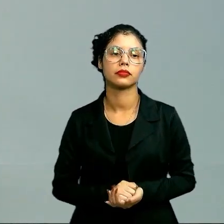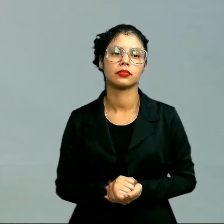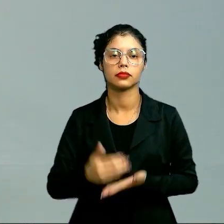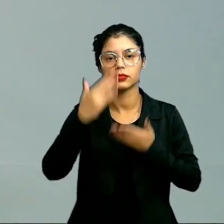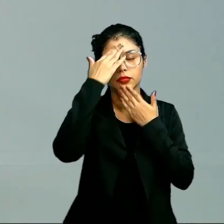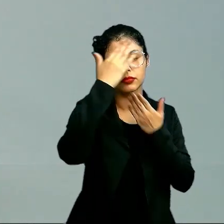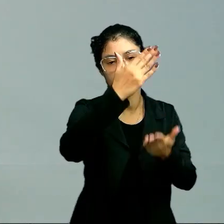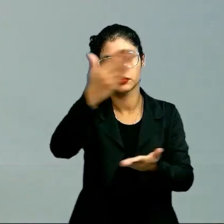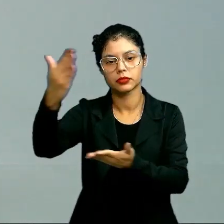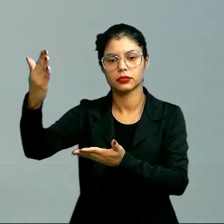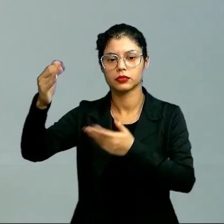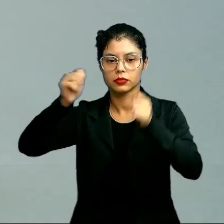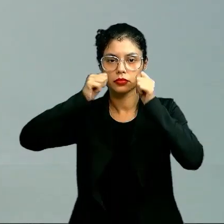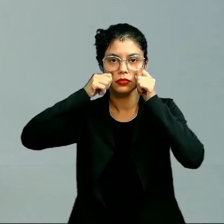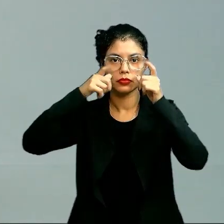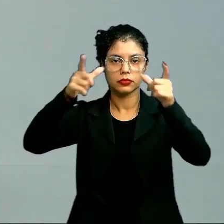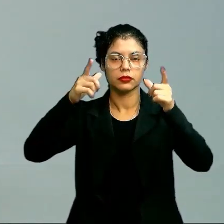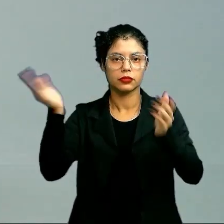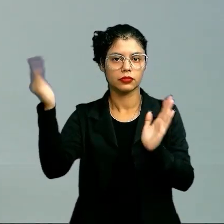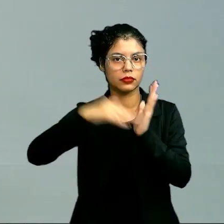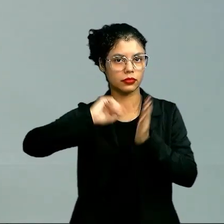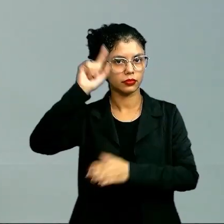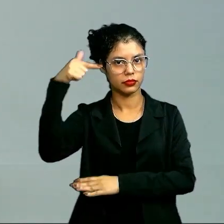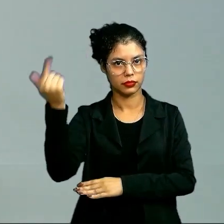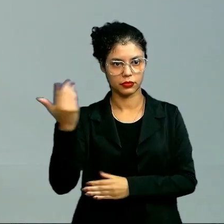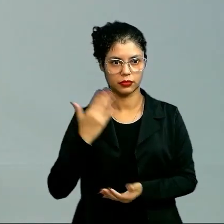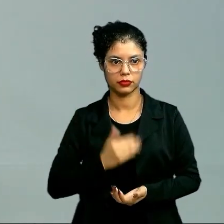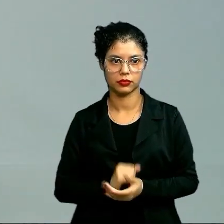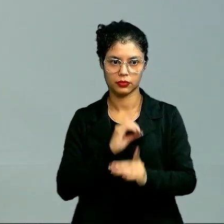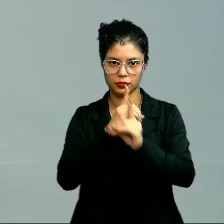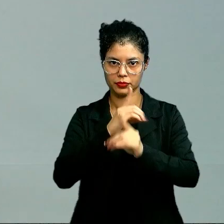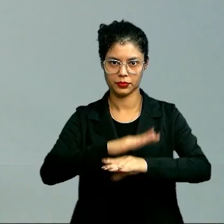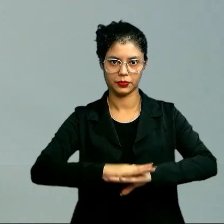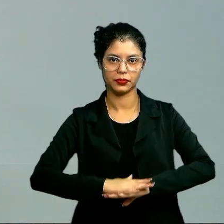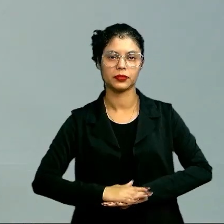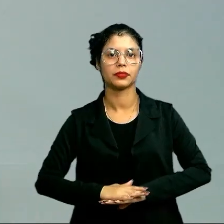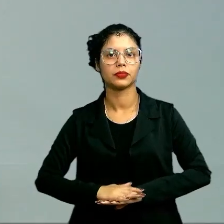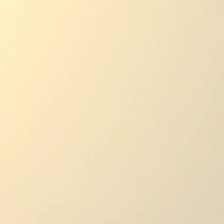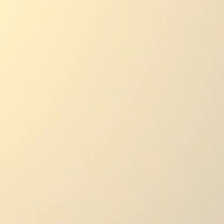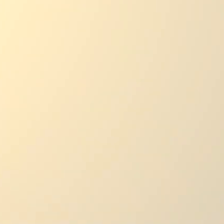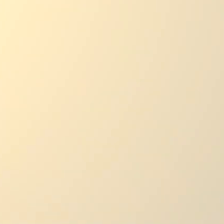Agradeço a atenção de todos e até um próximo encontro.